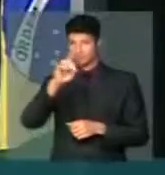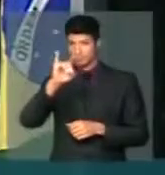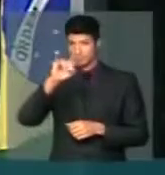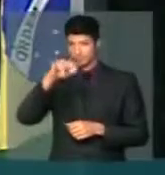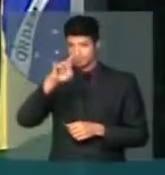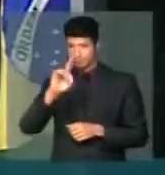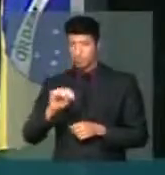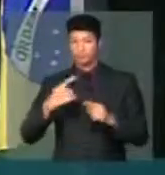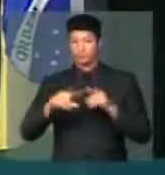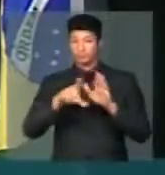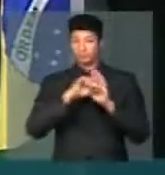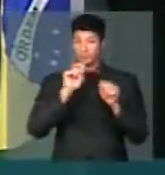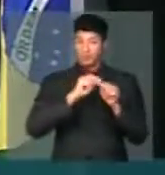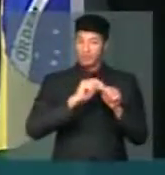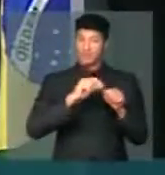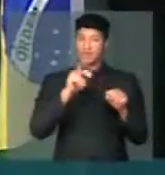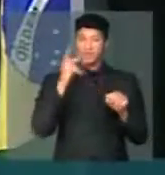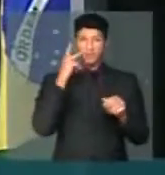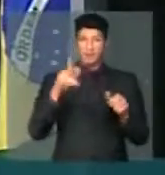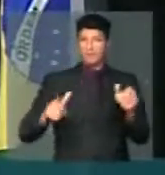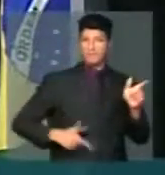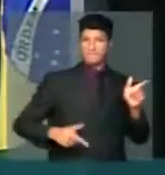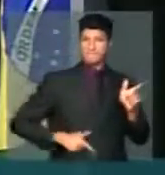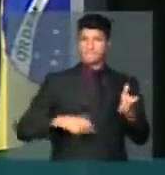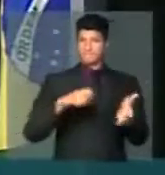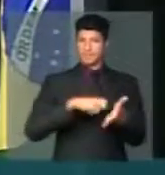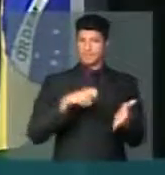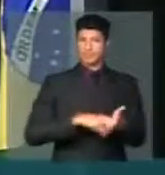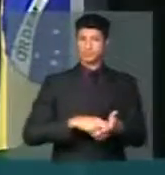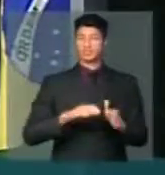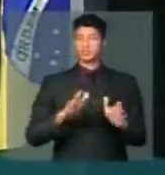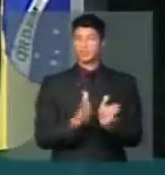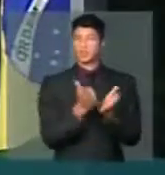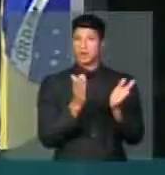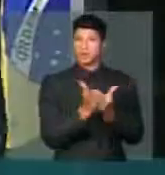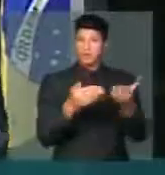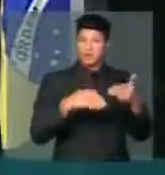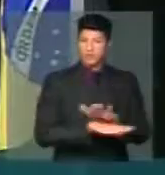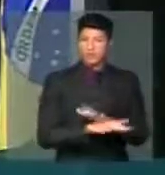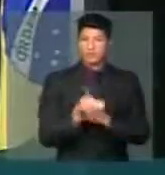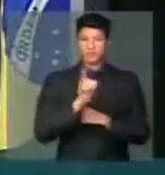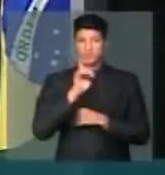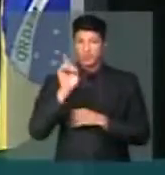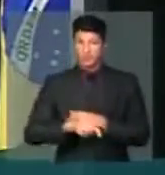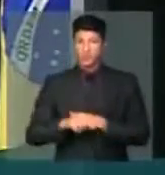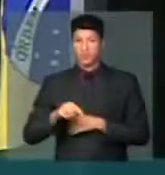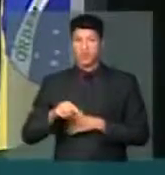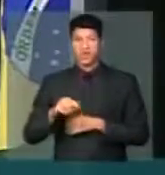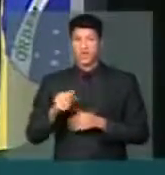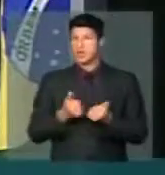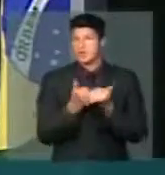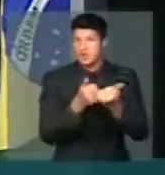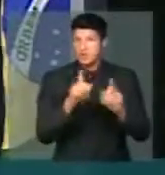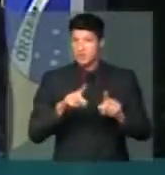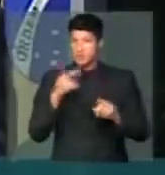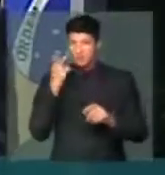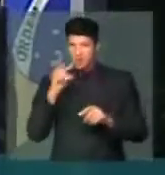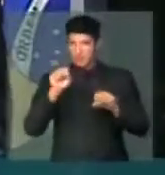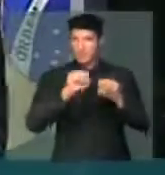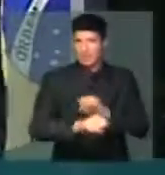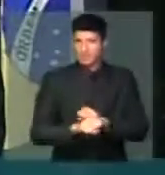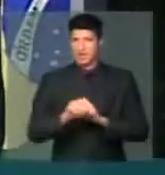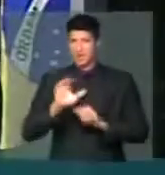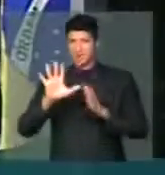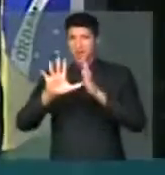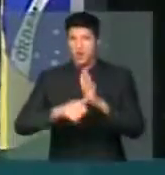lei é feita para punir bandido e ser pobre ou ser humilde não é salvo conduto para se matar,